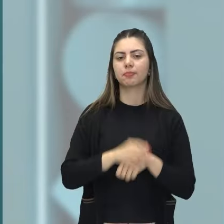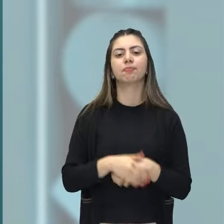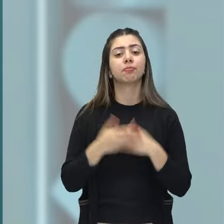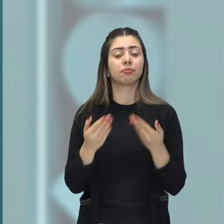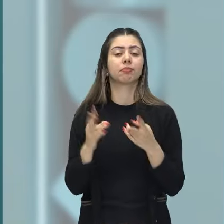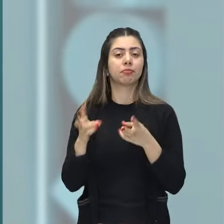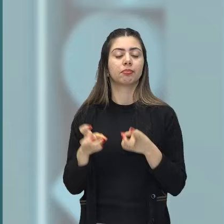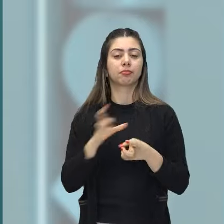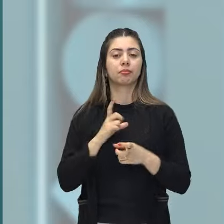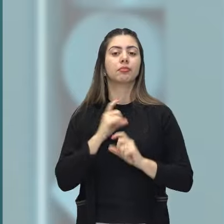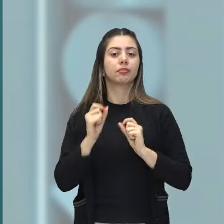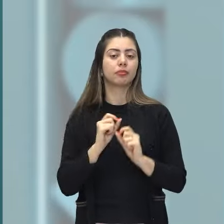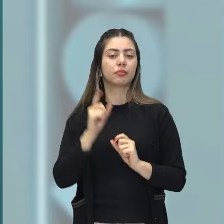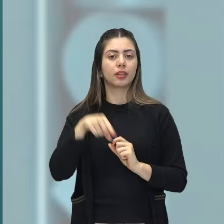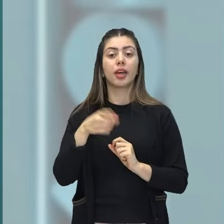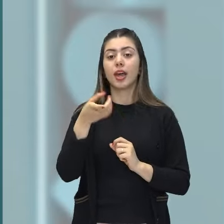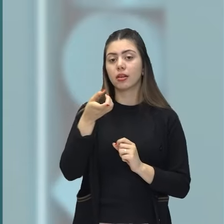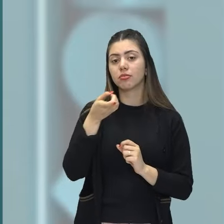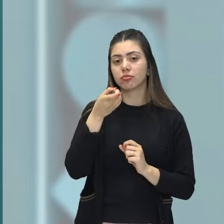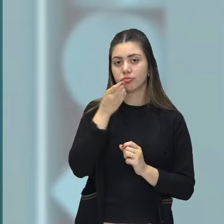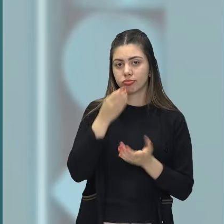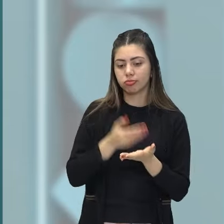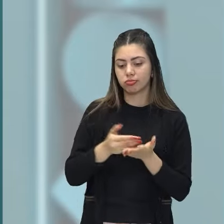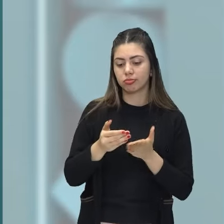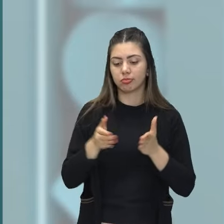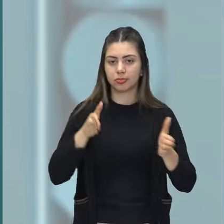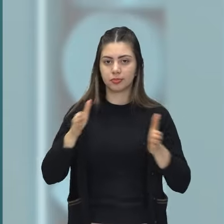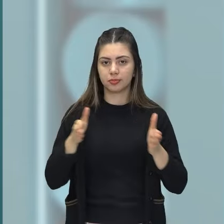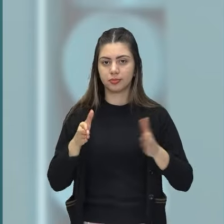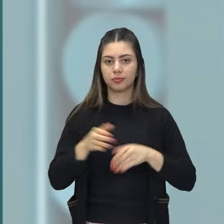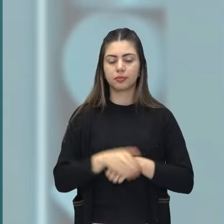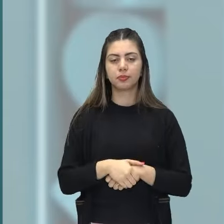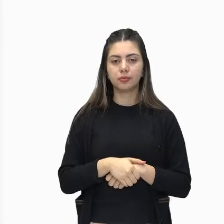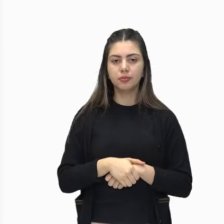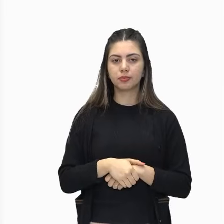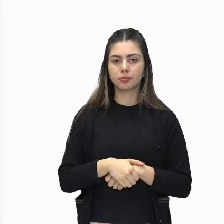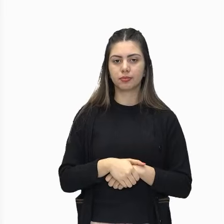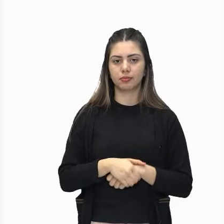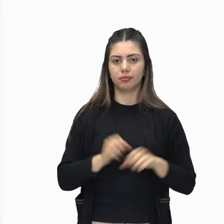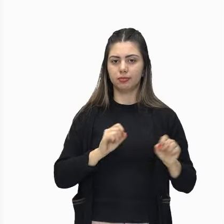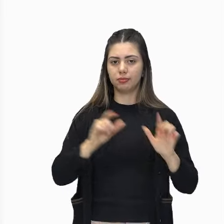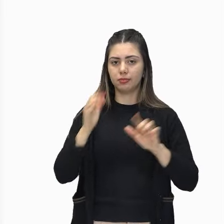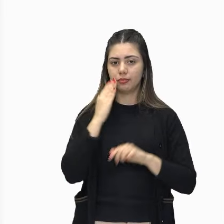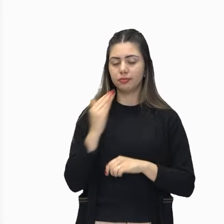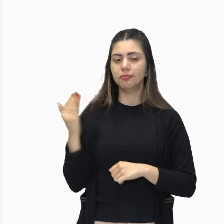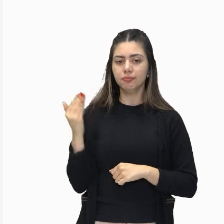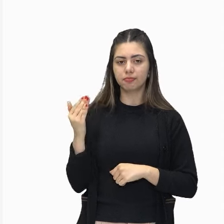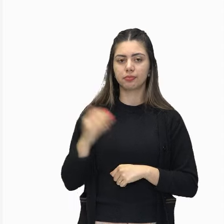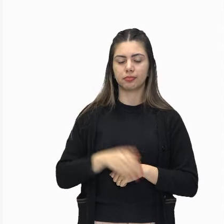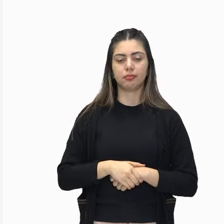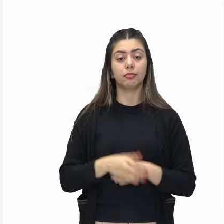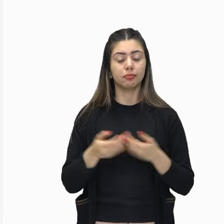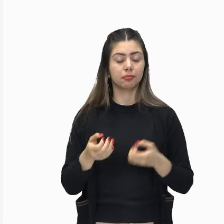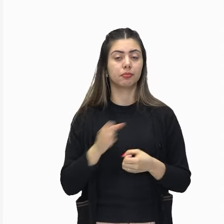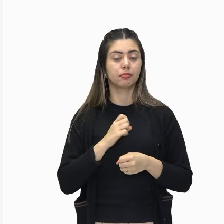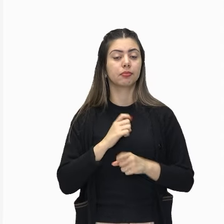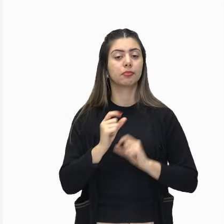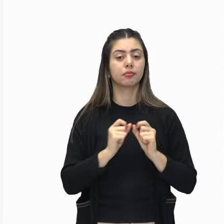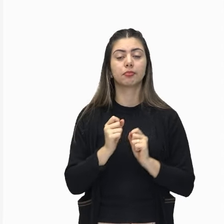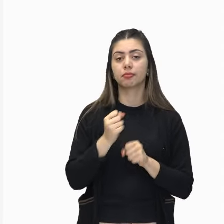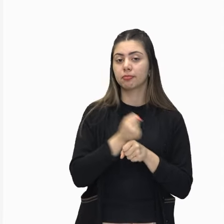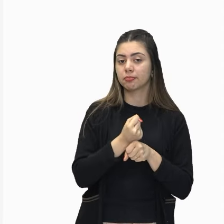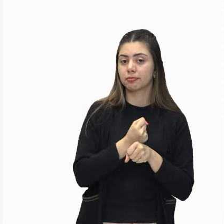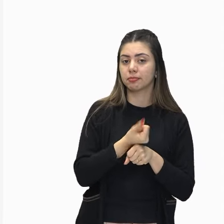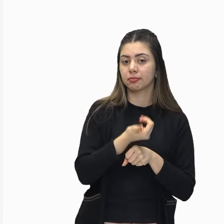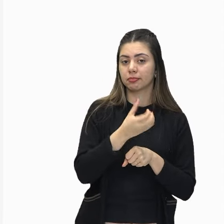nós vamos ter uma datação aí com relação a esse período. Colocando aí, rapidinho, para vocês. A partir dos anos 60, as